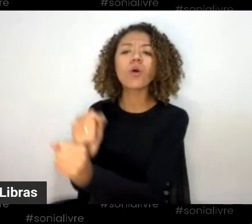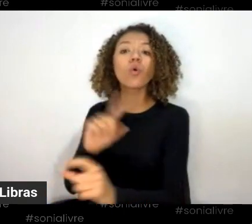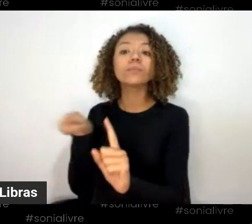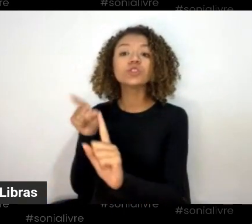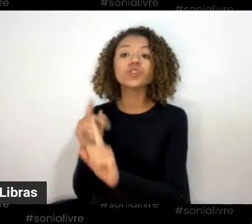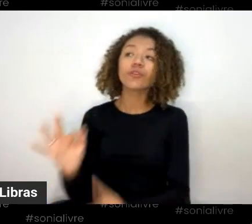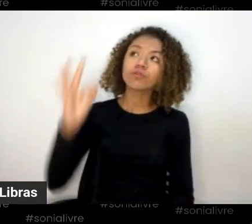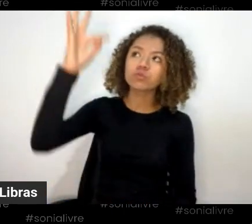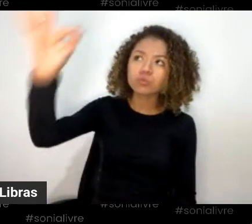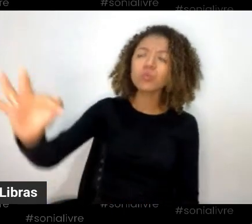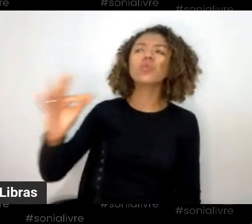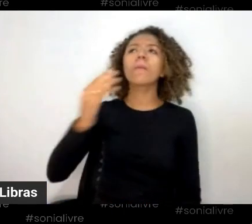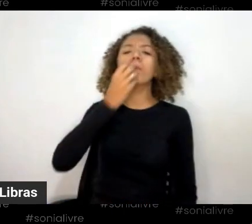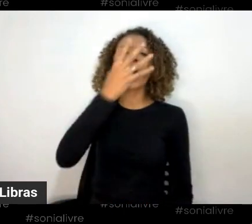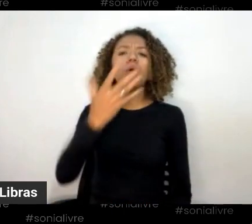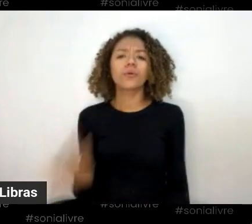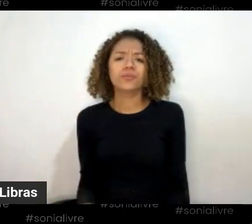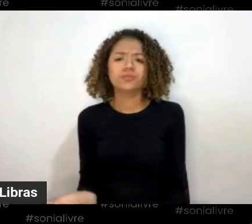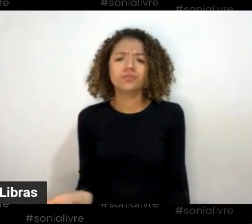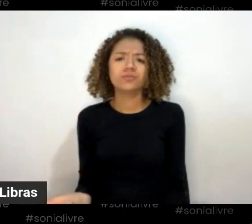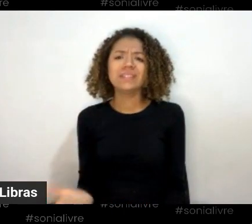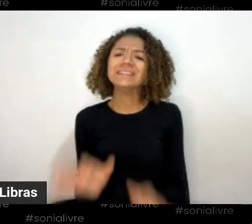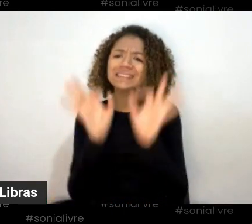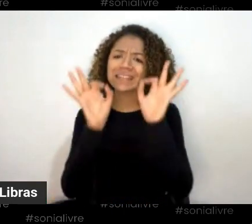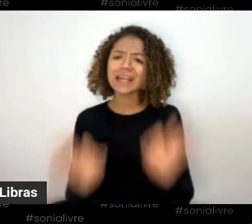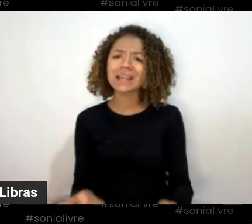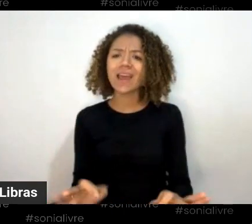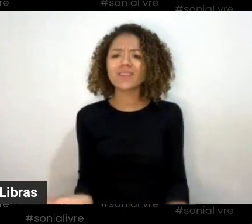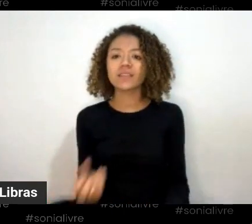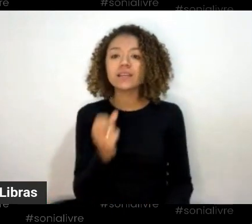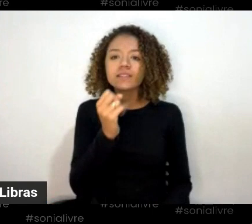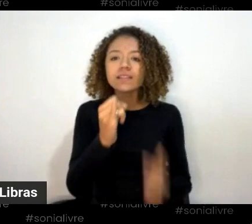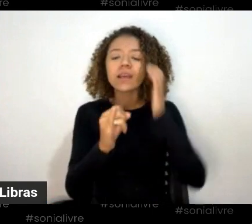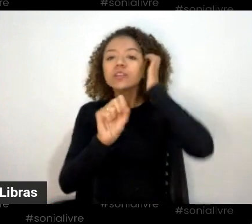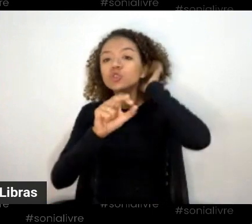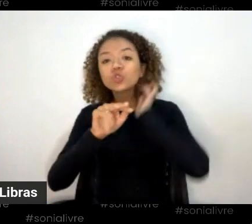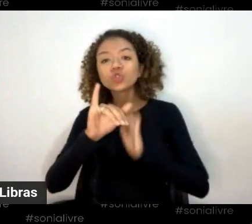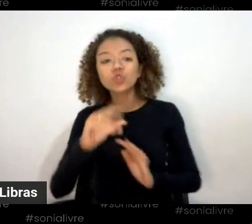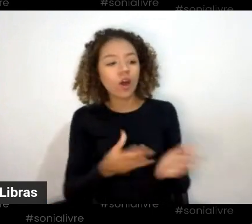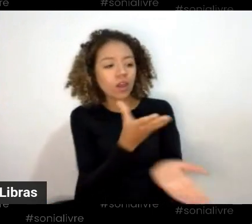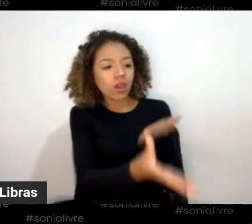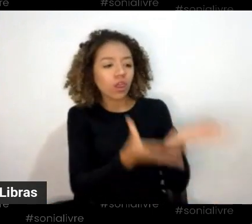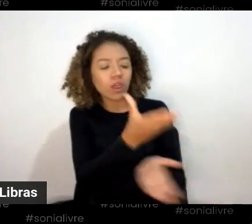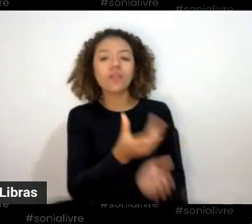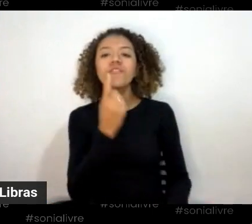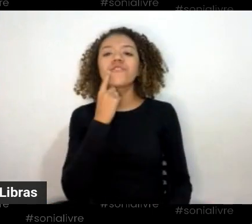Com certeza não custa nem metade do que seria feito para cuidar dos dentes da Sônia.